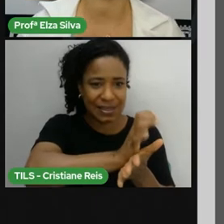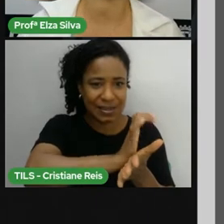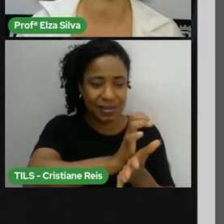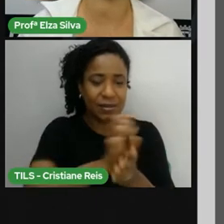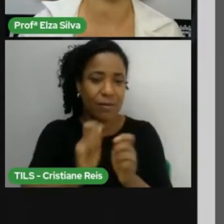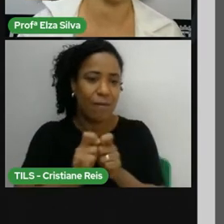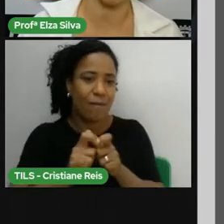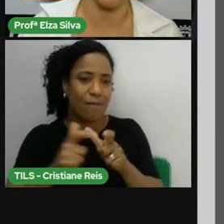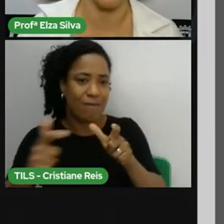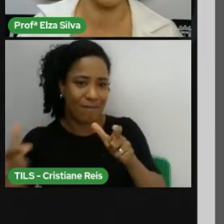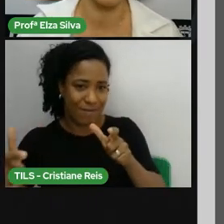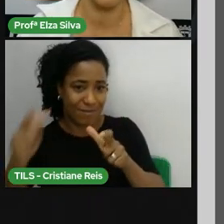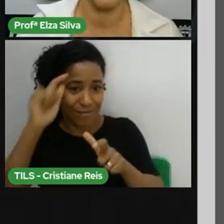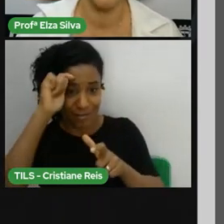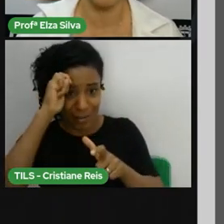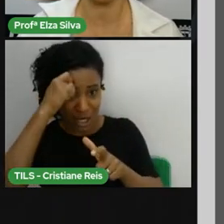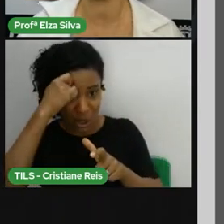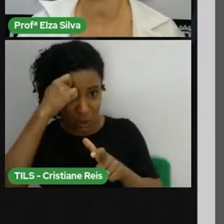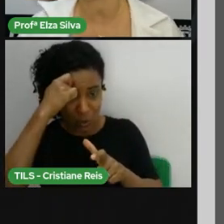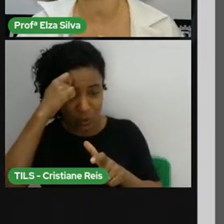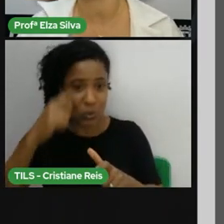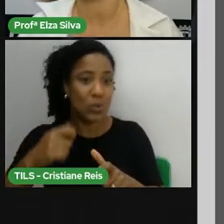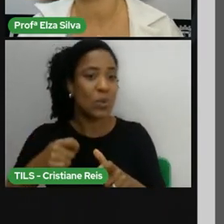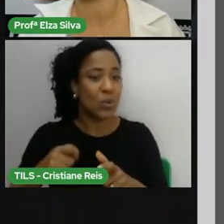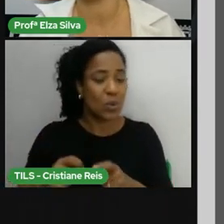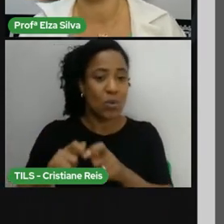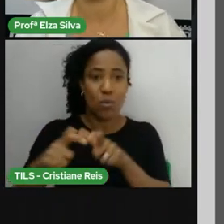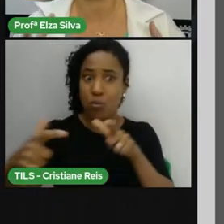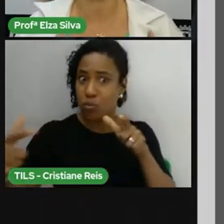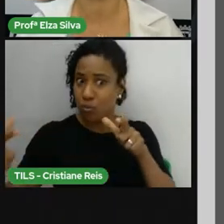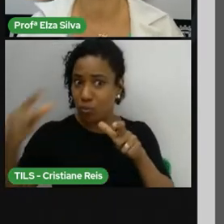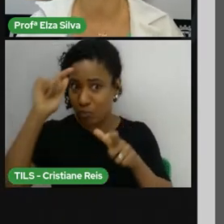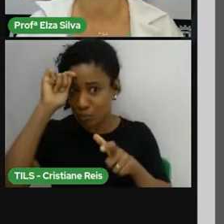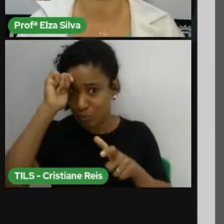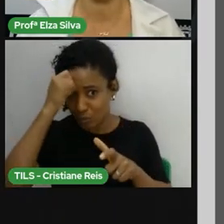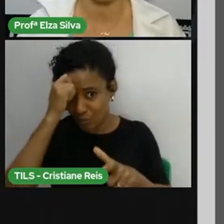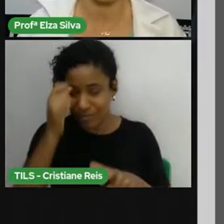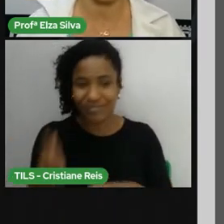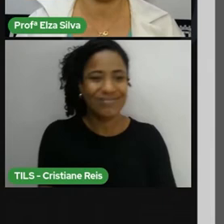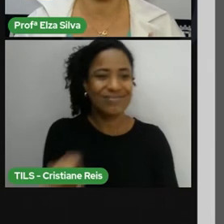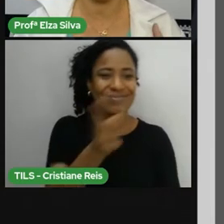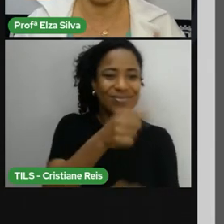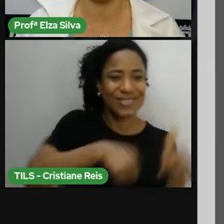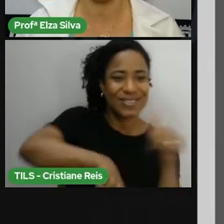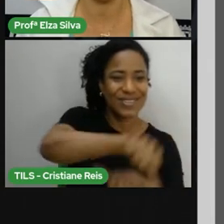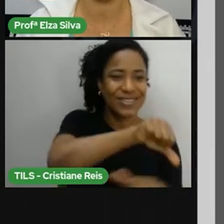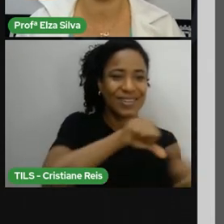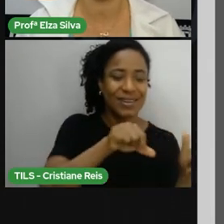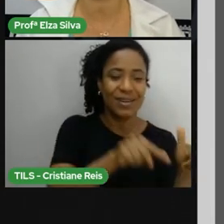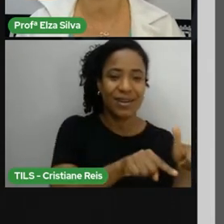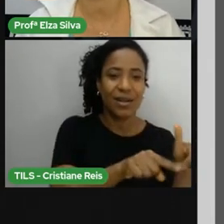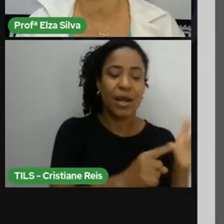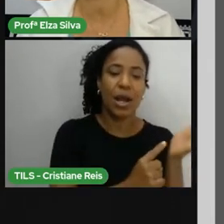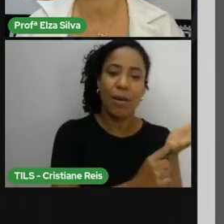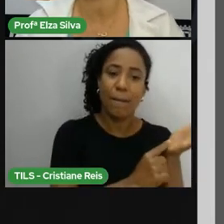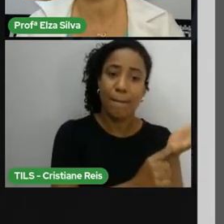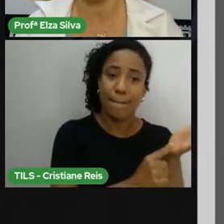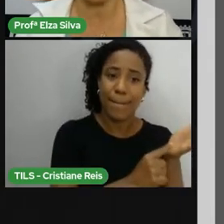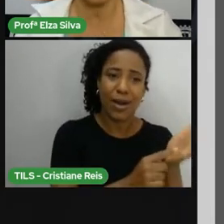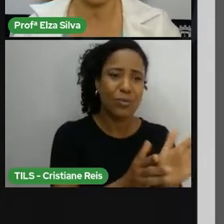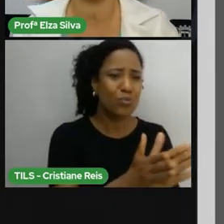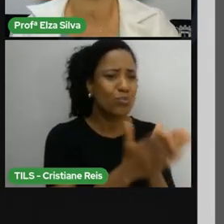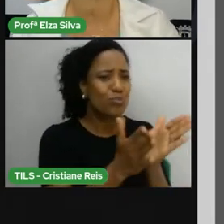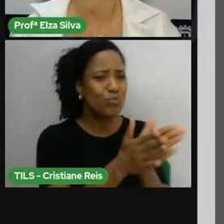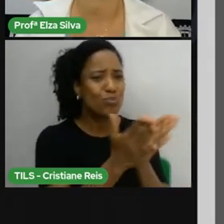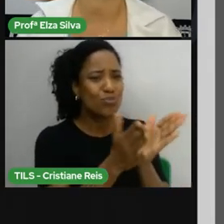pela sua condição social. porque neste filme os brancos é que passam pelo progresso de